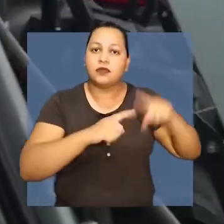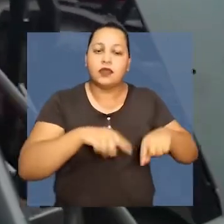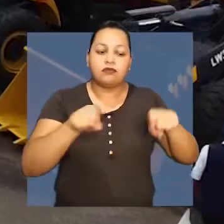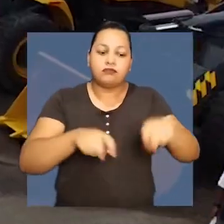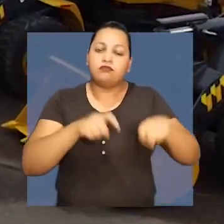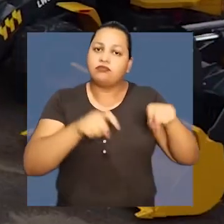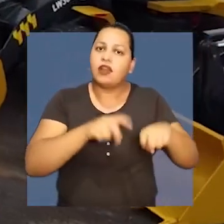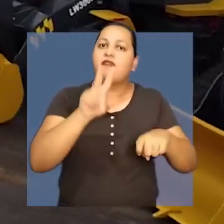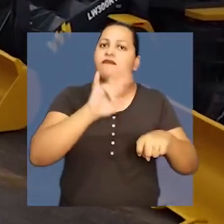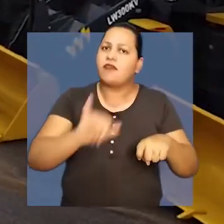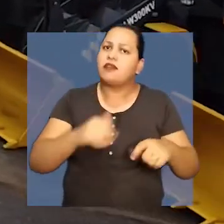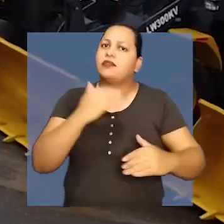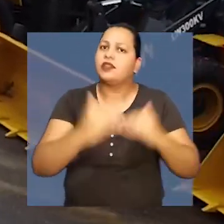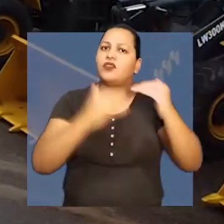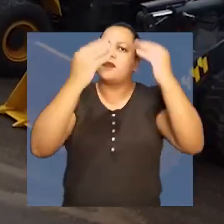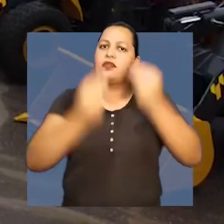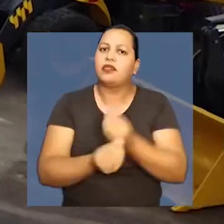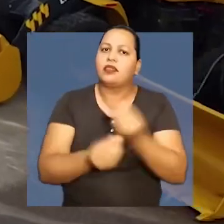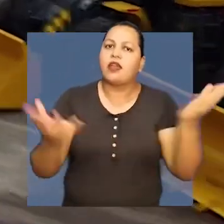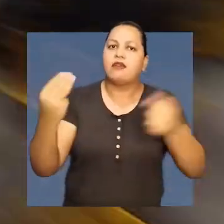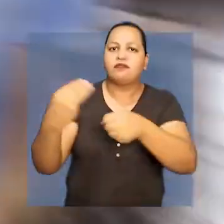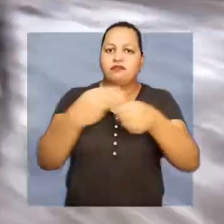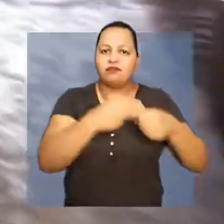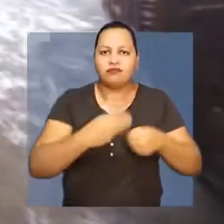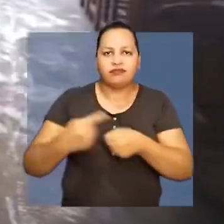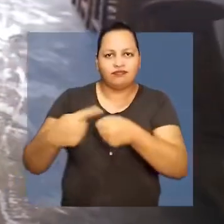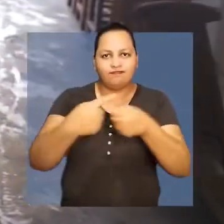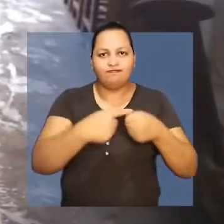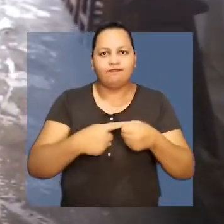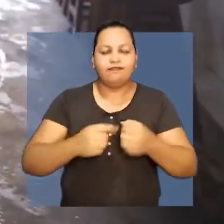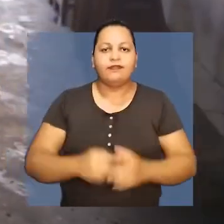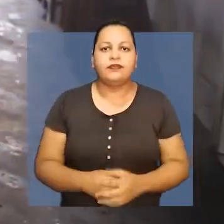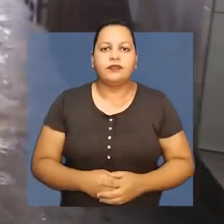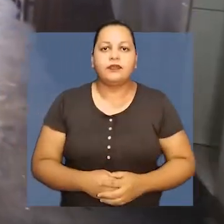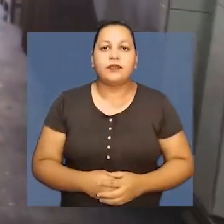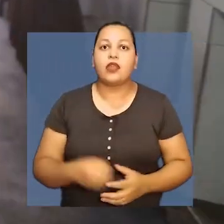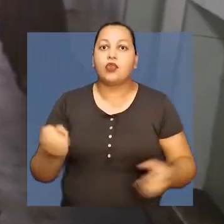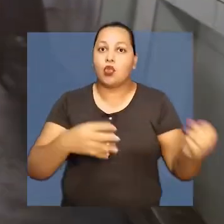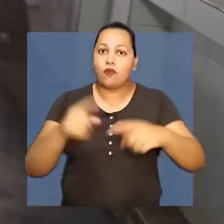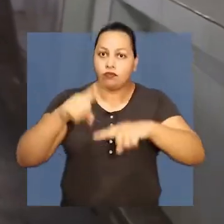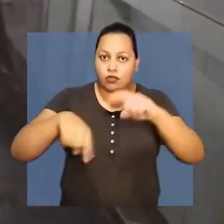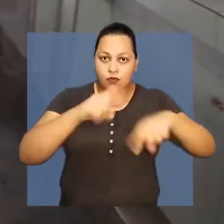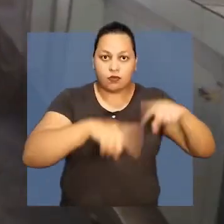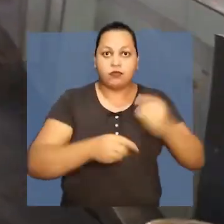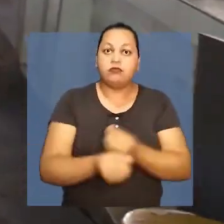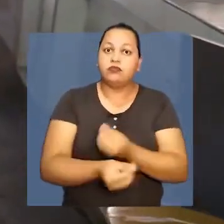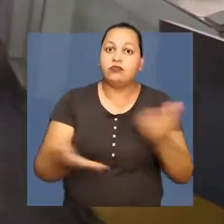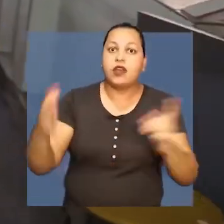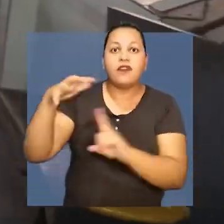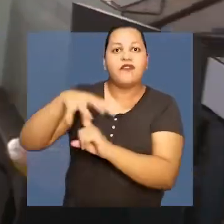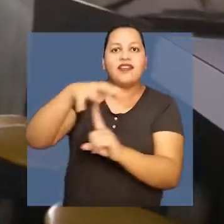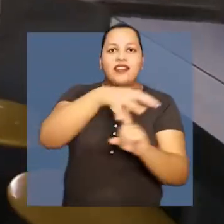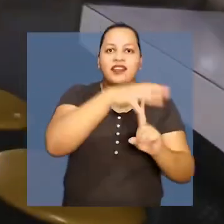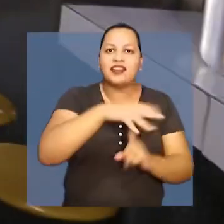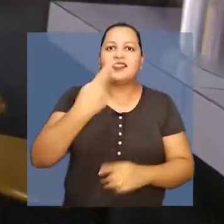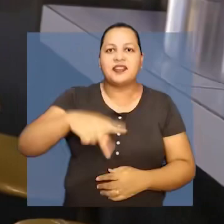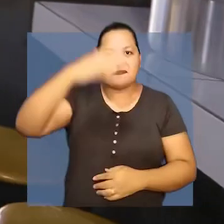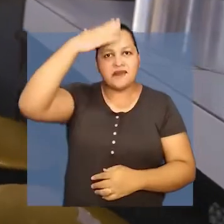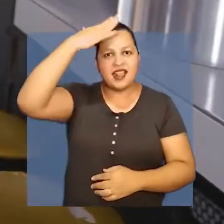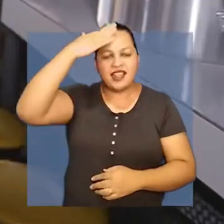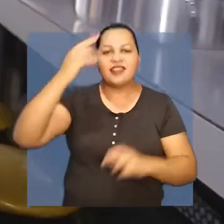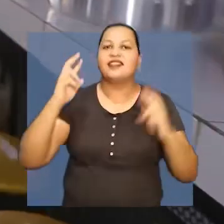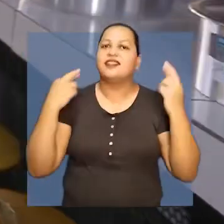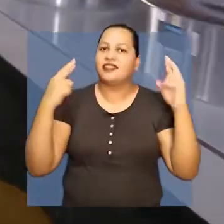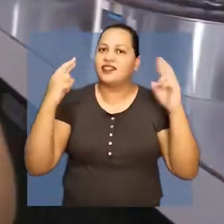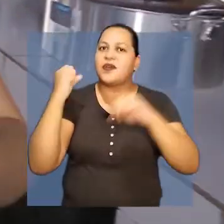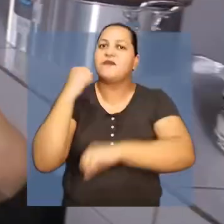desenvolvimento para municípios do interior do Estado. Novos equipamentos foram entregues para feirantes de Belém, entre eles de São Braz.